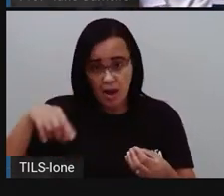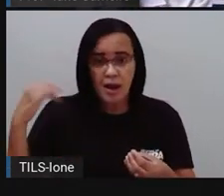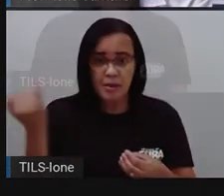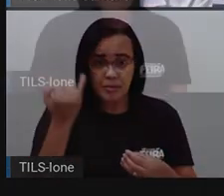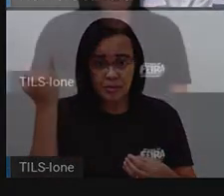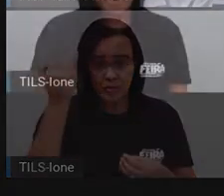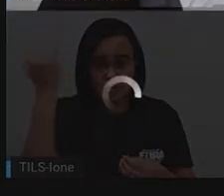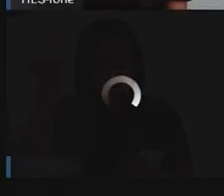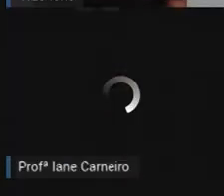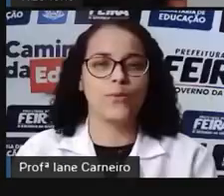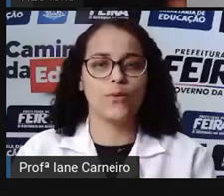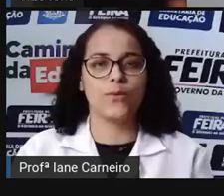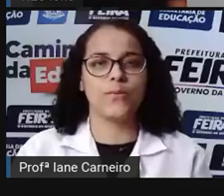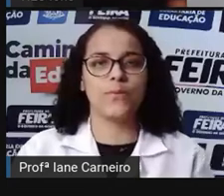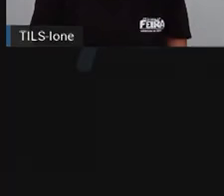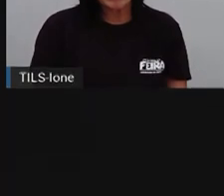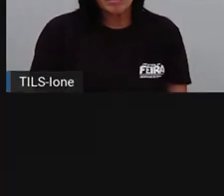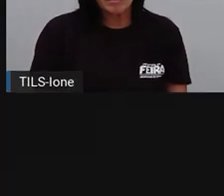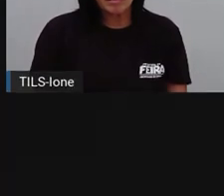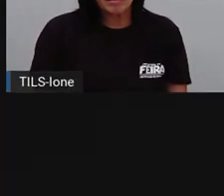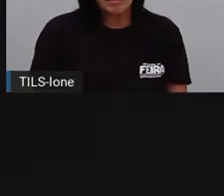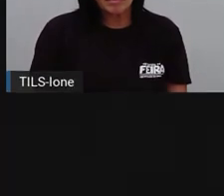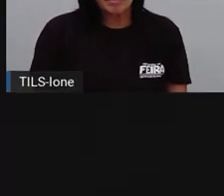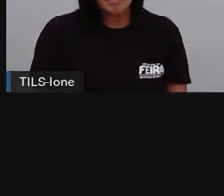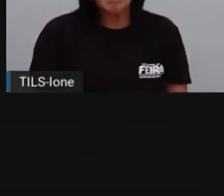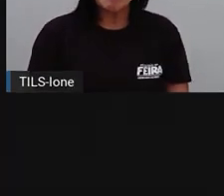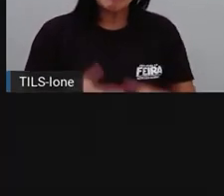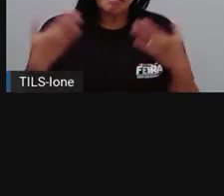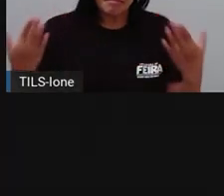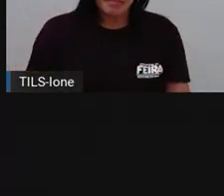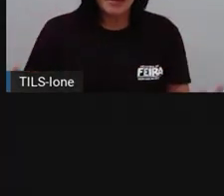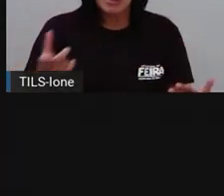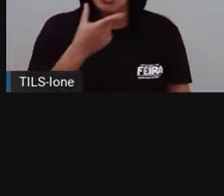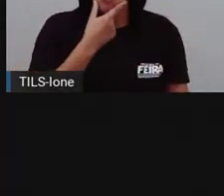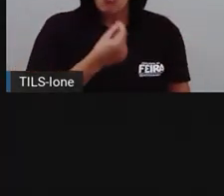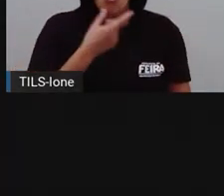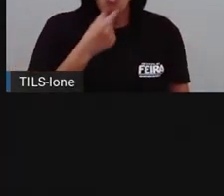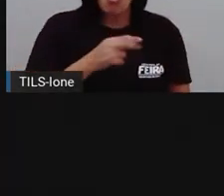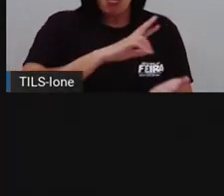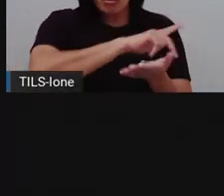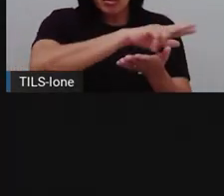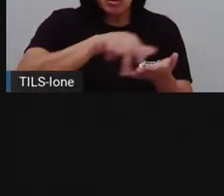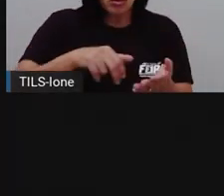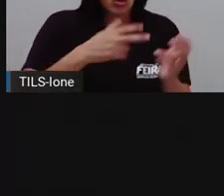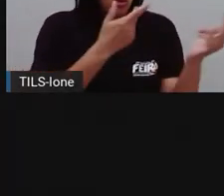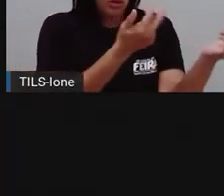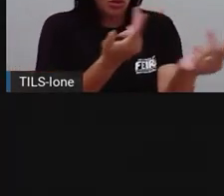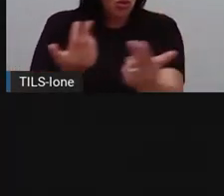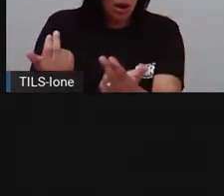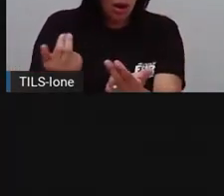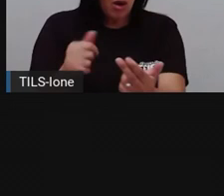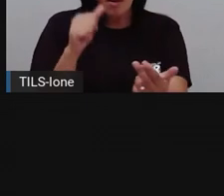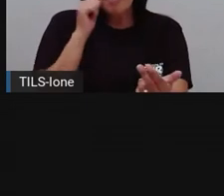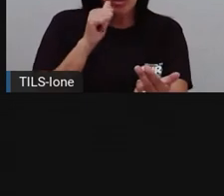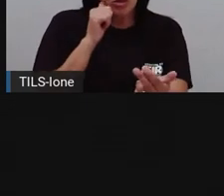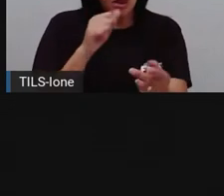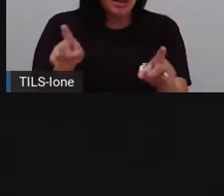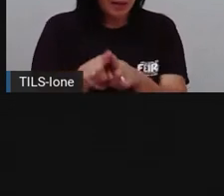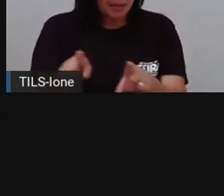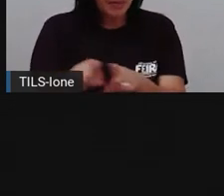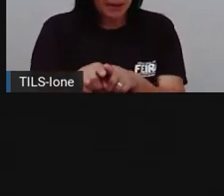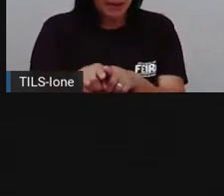joia? Homens não são todos iguais. Nem as mulheres. Quando as mulheres lutam por